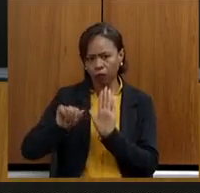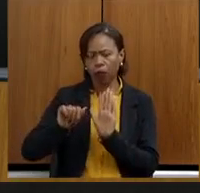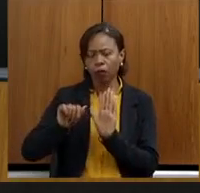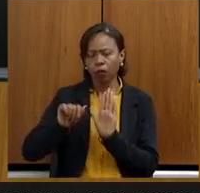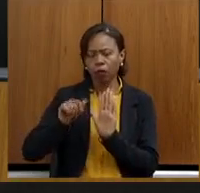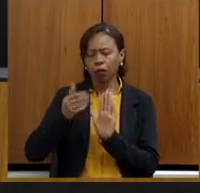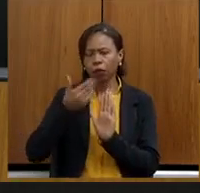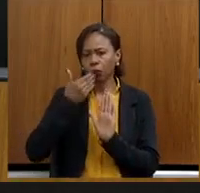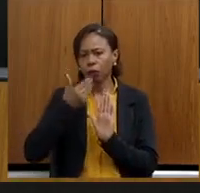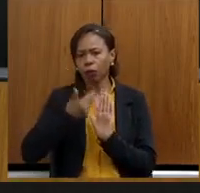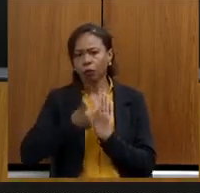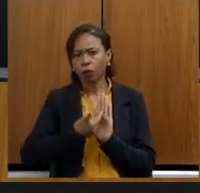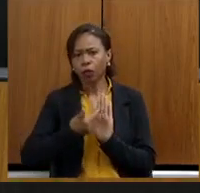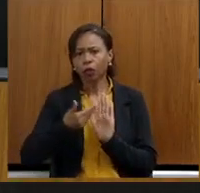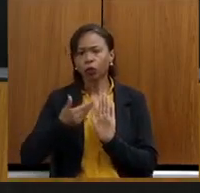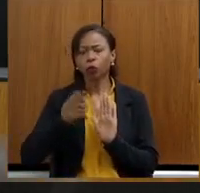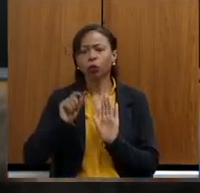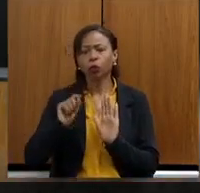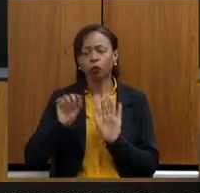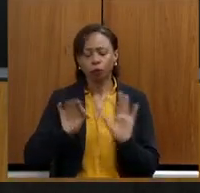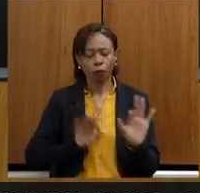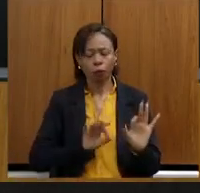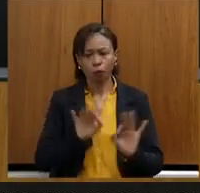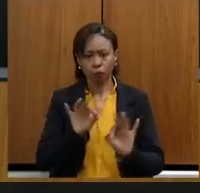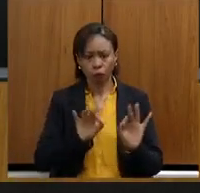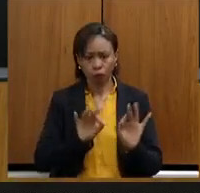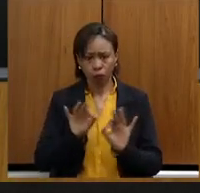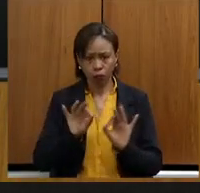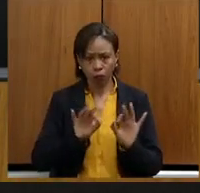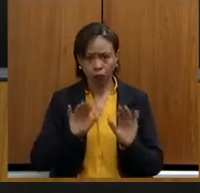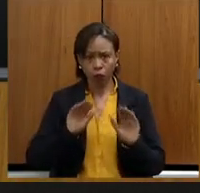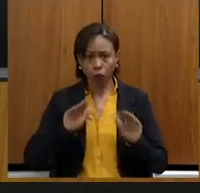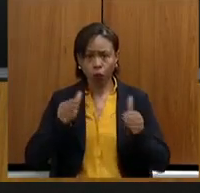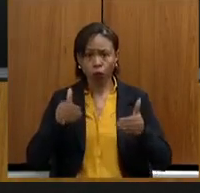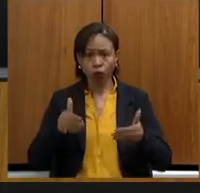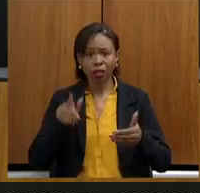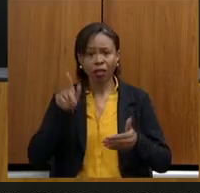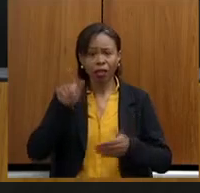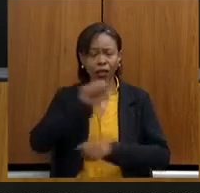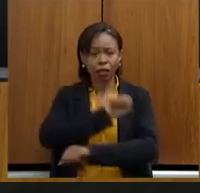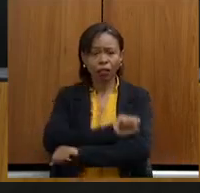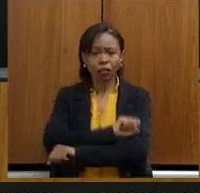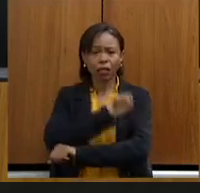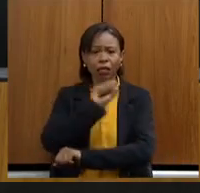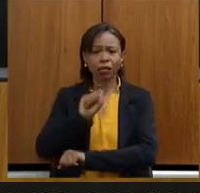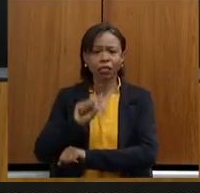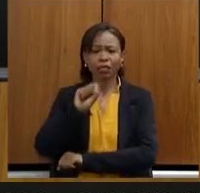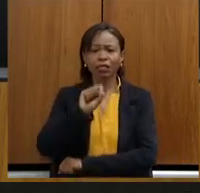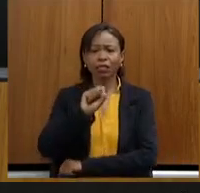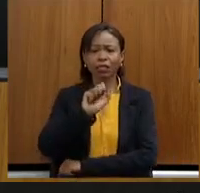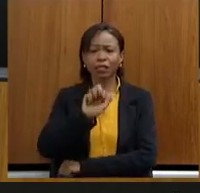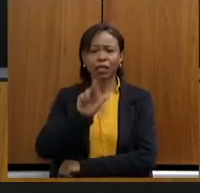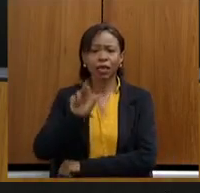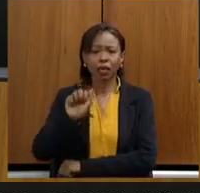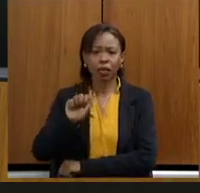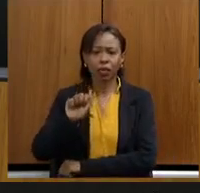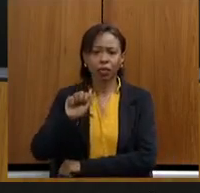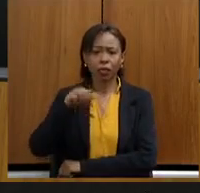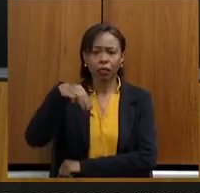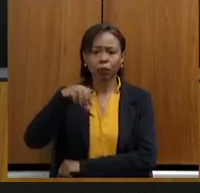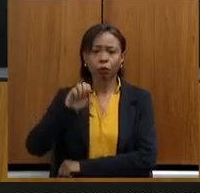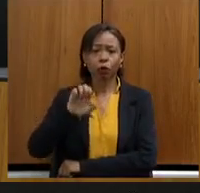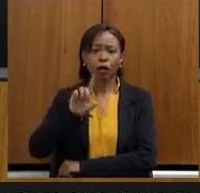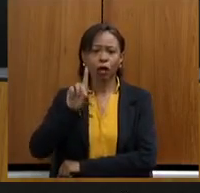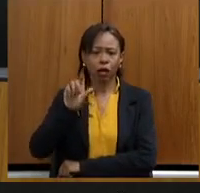um projeto em relação à desafetação da Serra da Moeda, e nós estamos fazendo aqui um